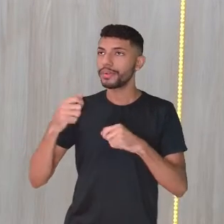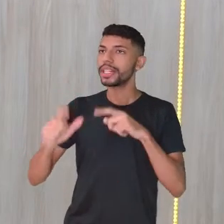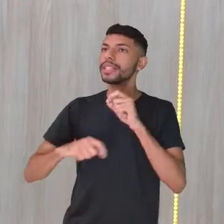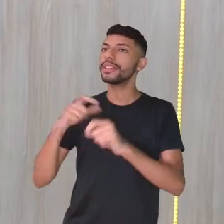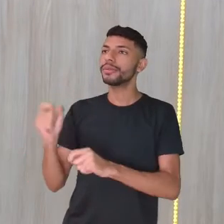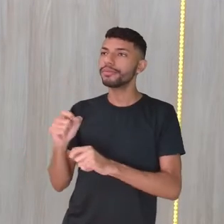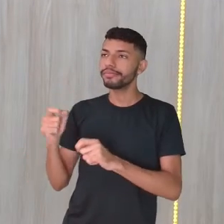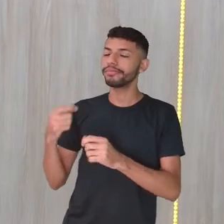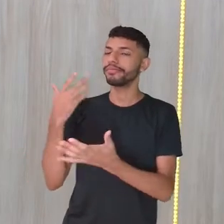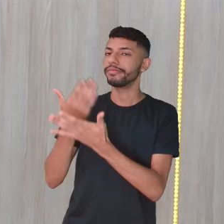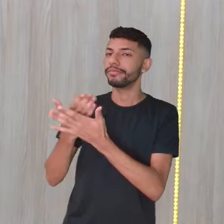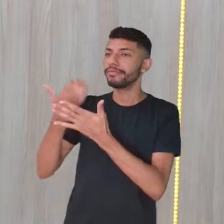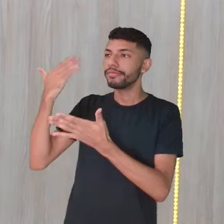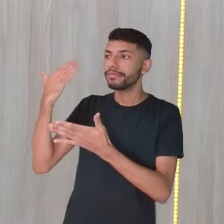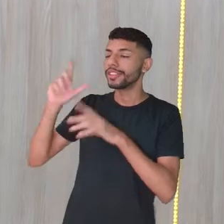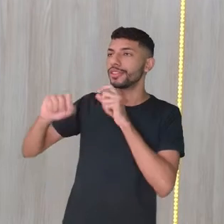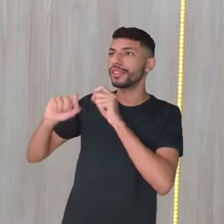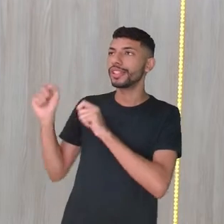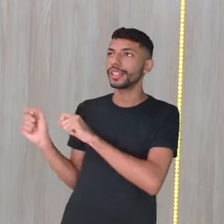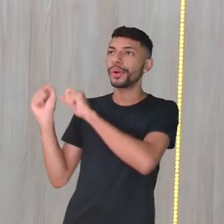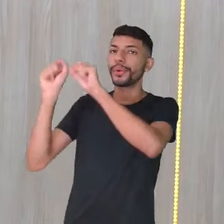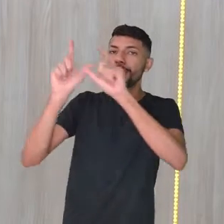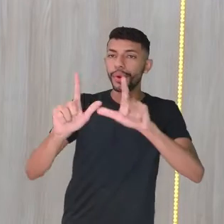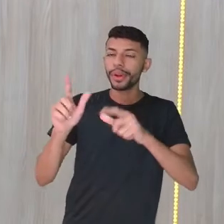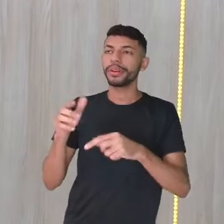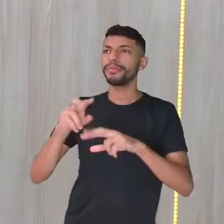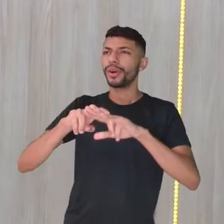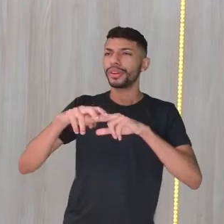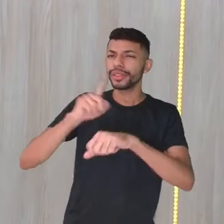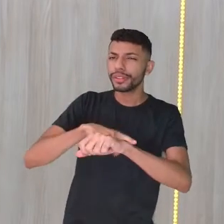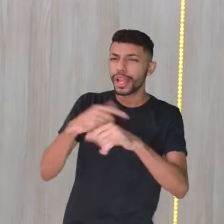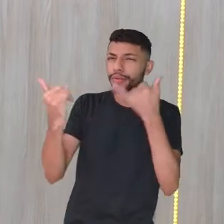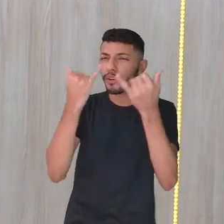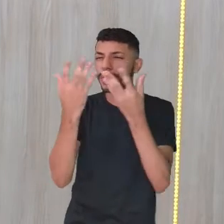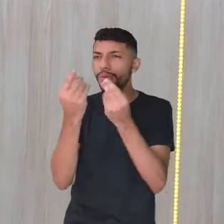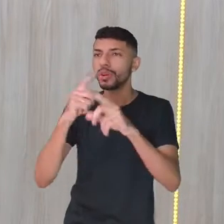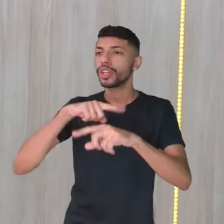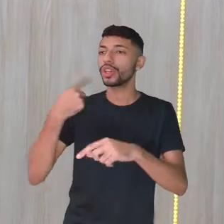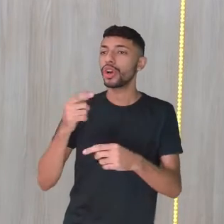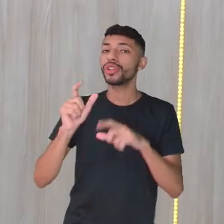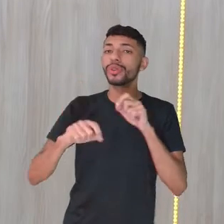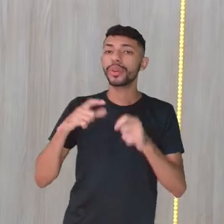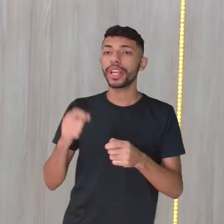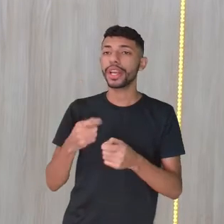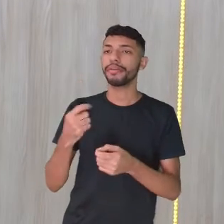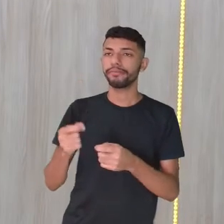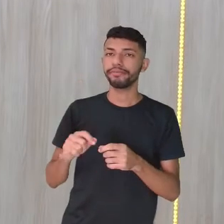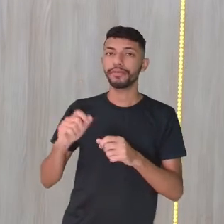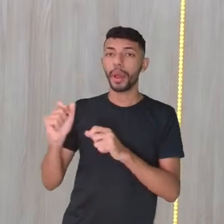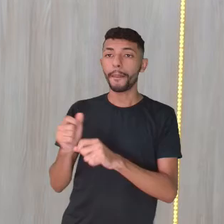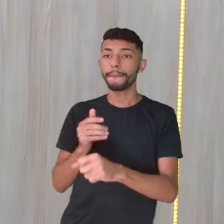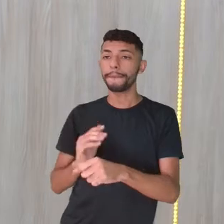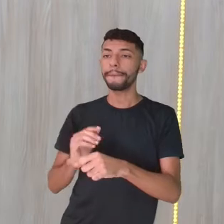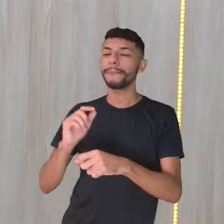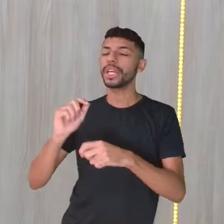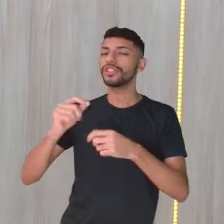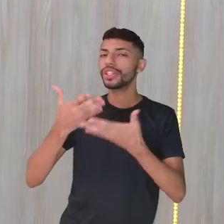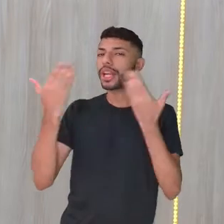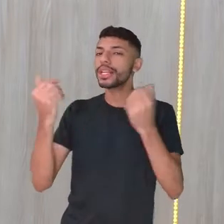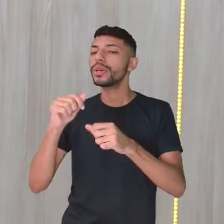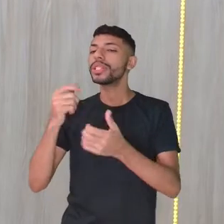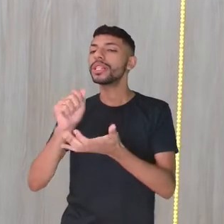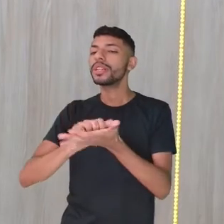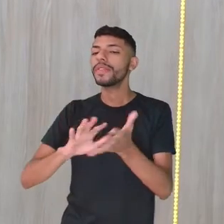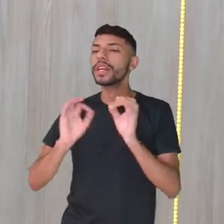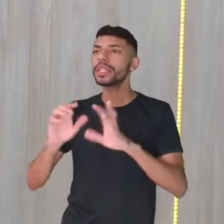aula passada, por conta do tempo, de muita informação, a gente acabou pulando os exercícios e eu trouxe para vocês hoje o exercício da